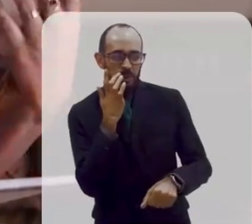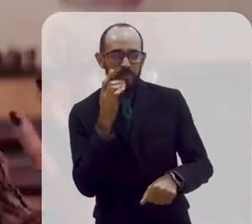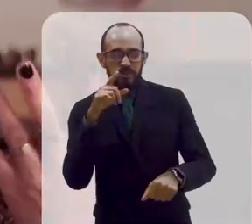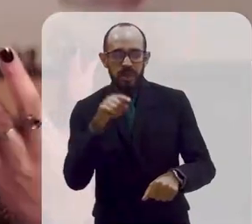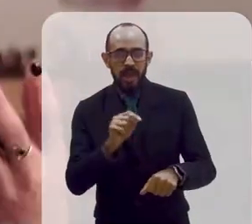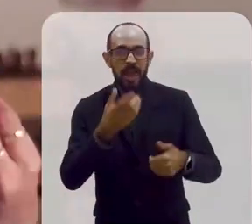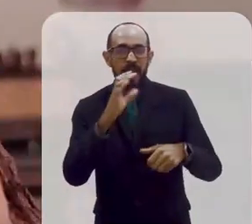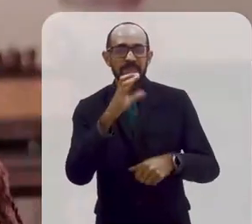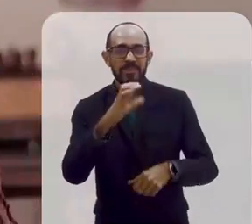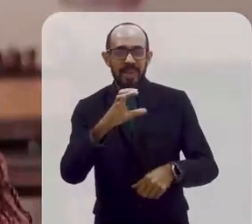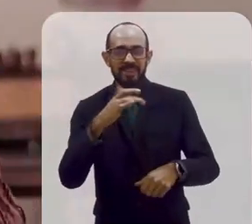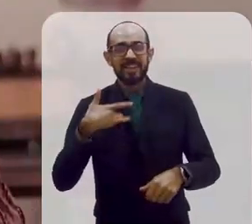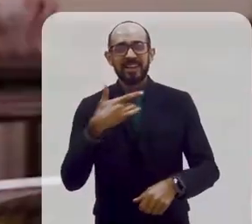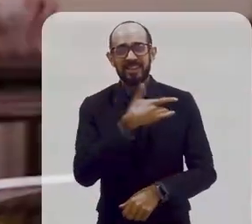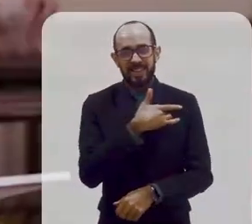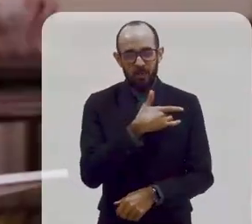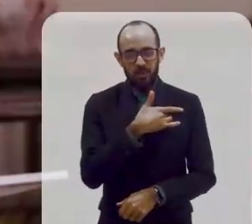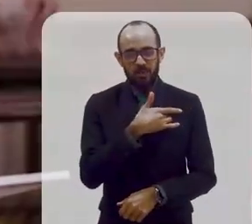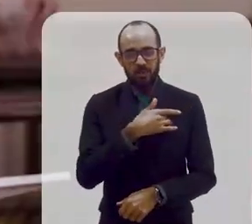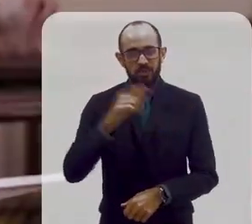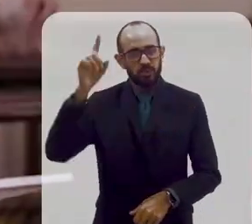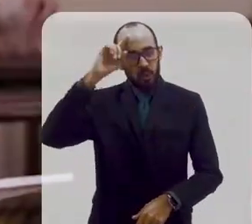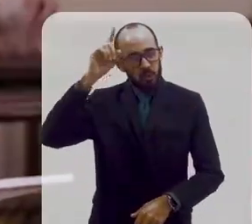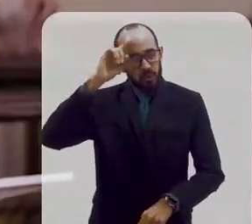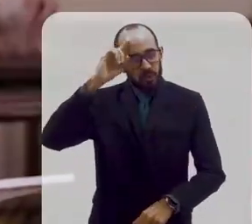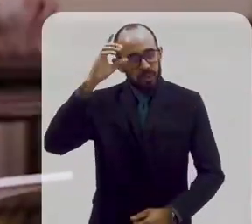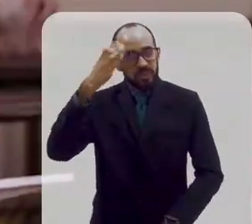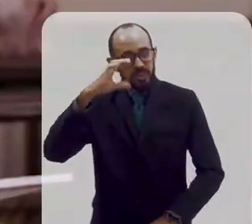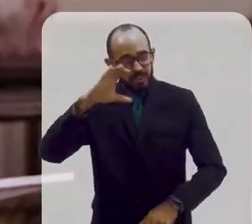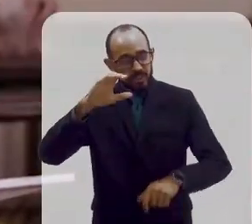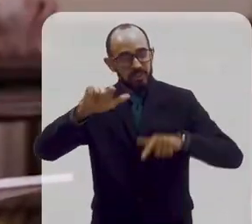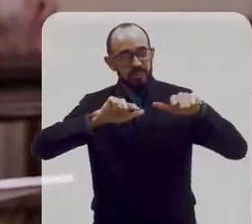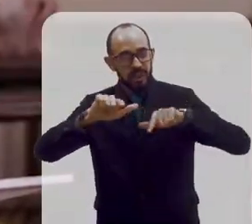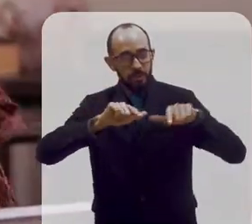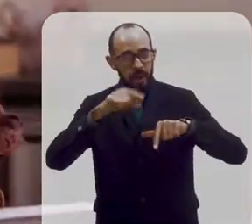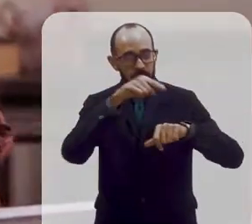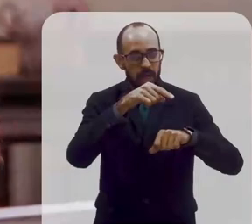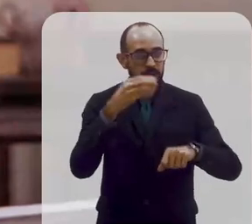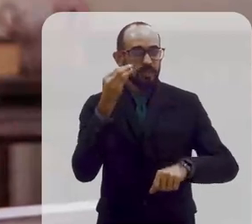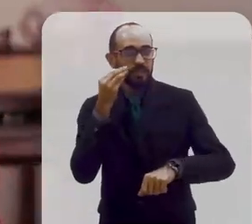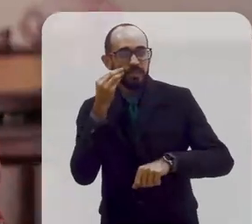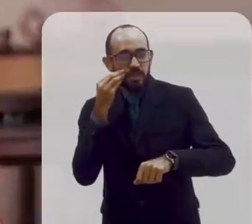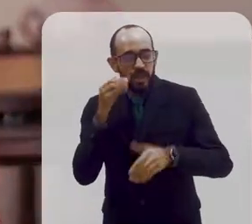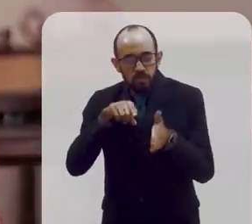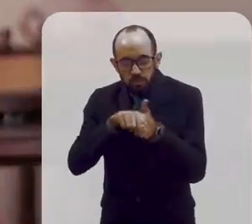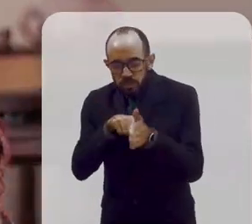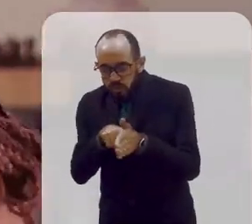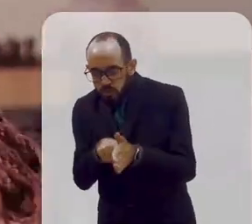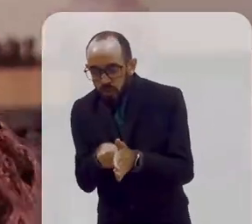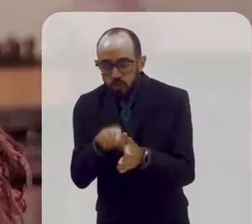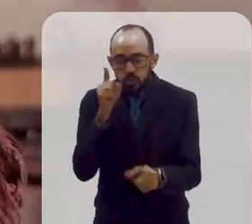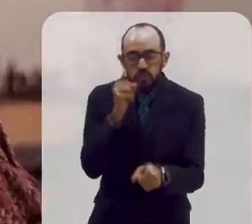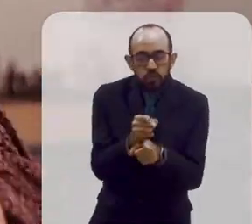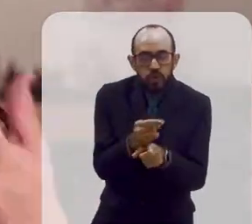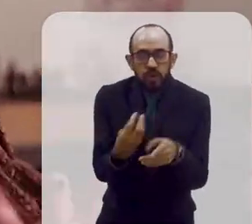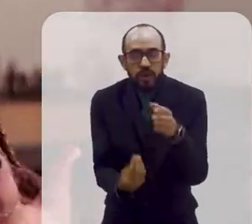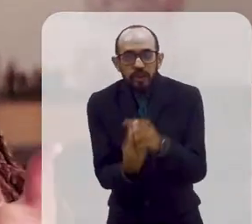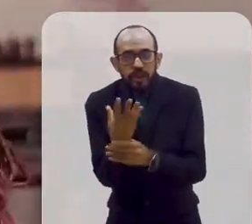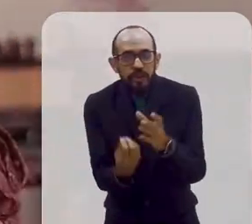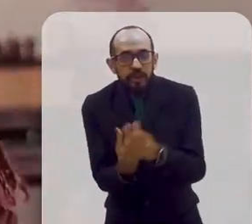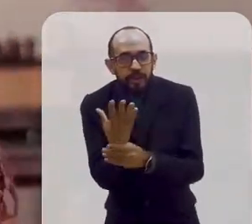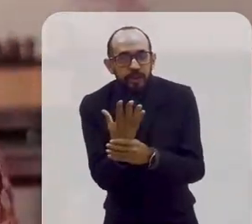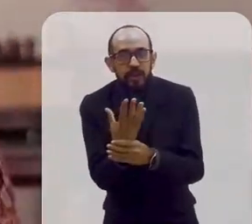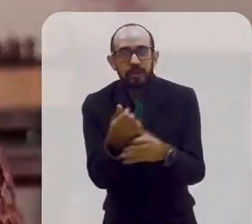São eles a ciência e a saúde. Diariamente, cientistas trabalham com esses bens, testando, pesquisando, descobrindo e